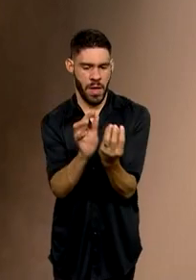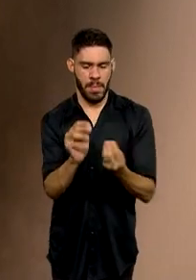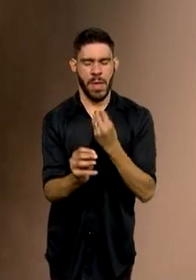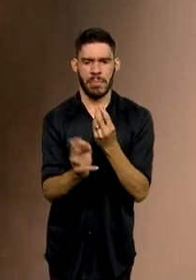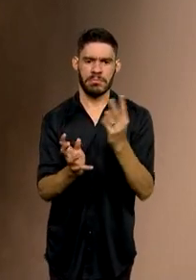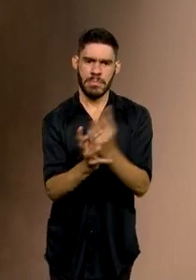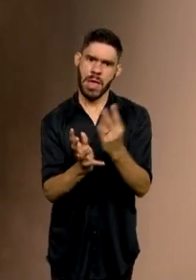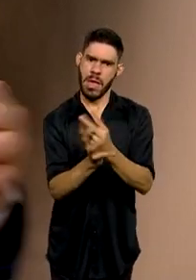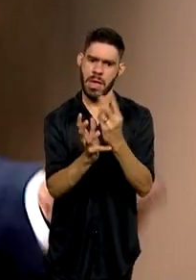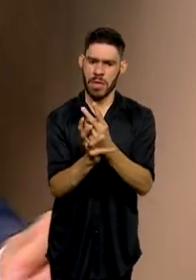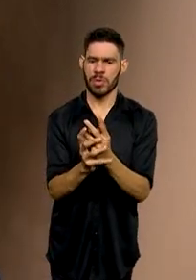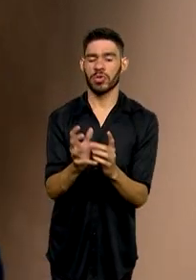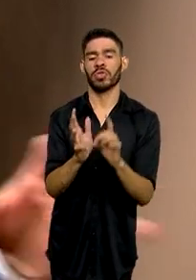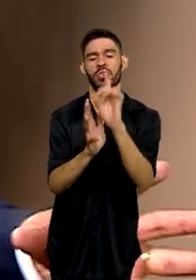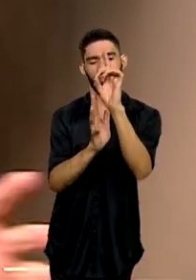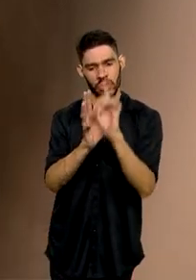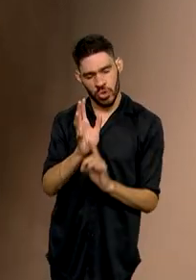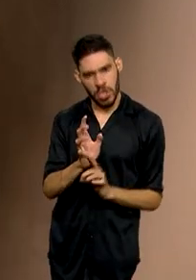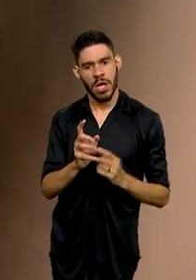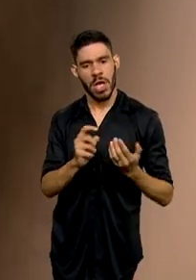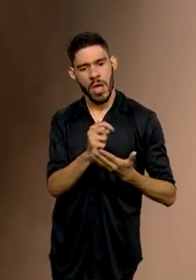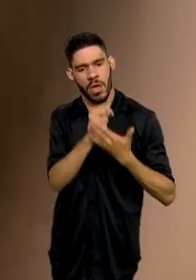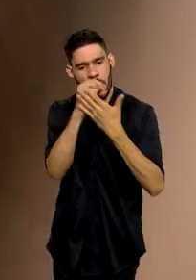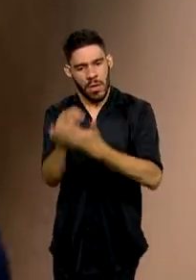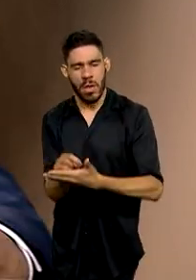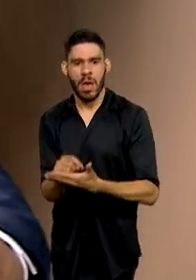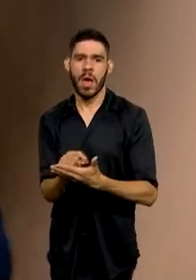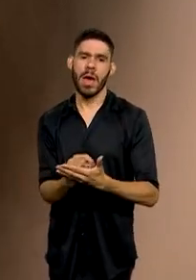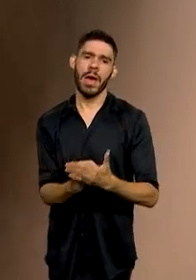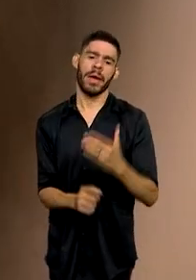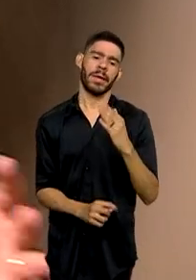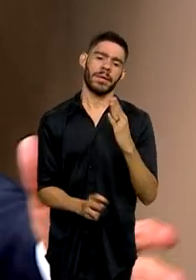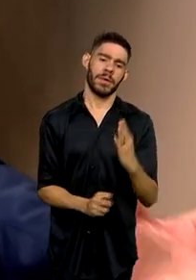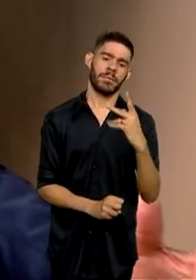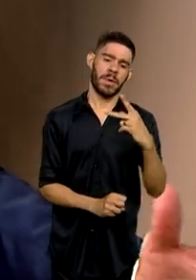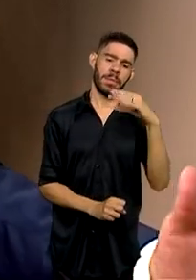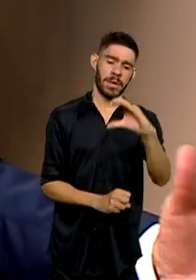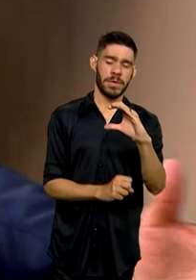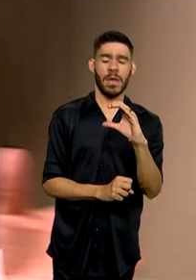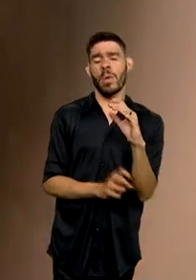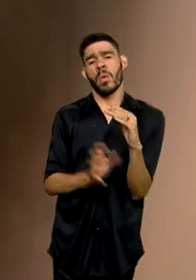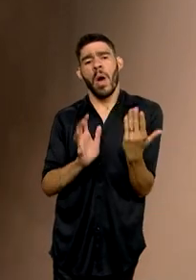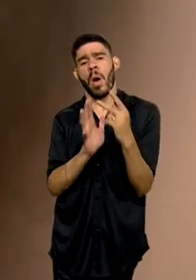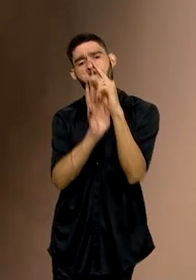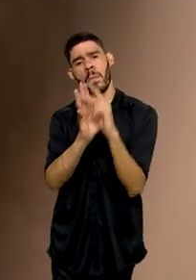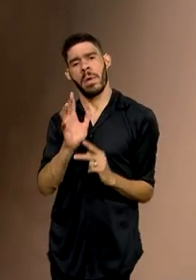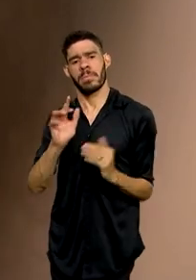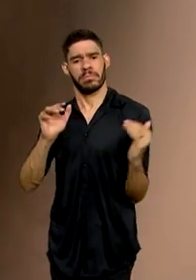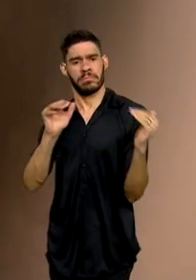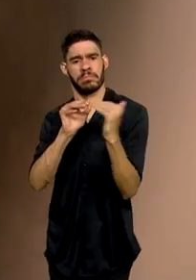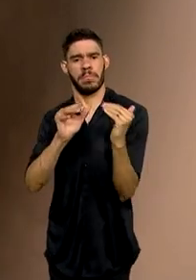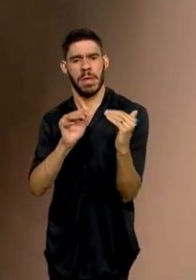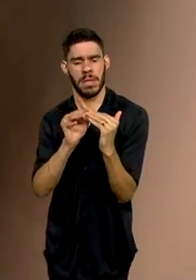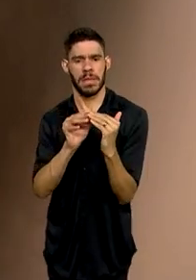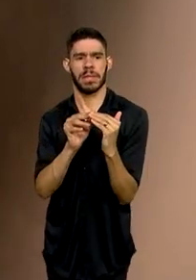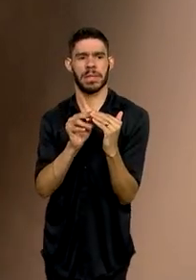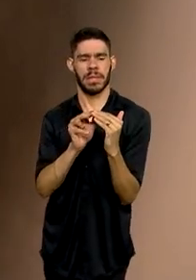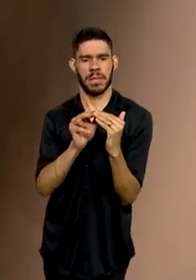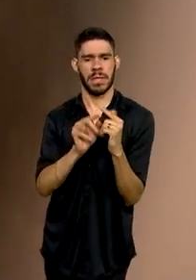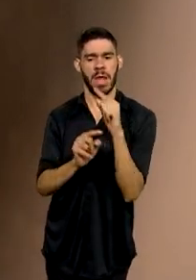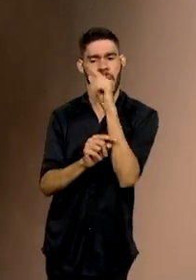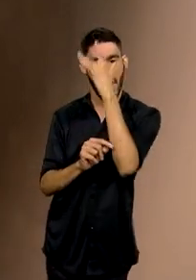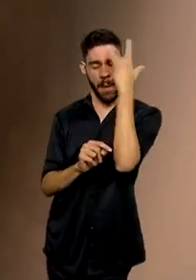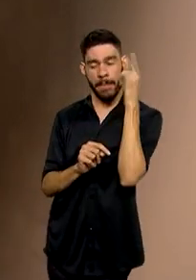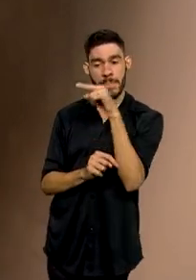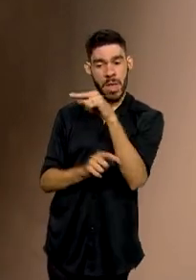permanente. Tem direito a um benefício da prestação continuada, ou seja, qual é o programa adequado para aquela pessoa.